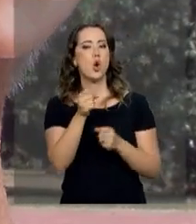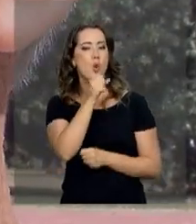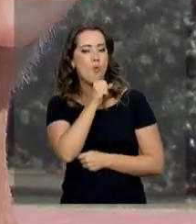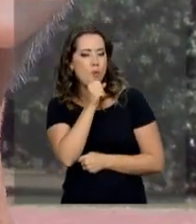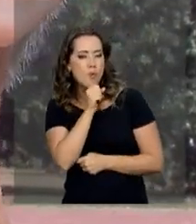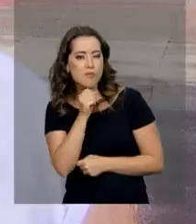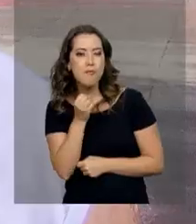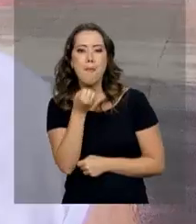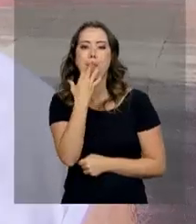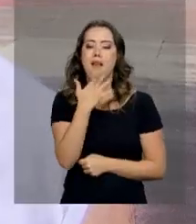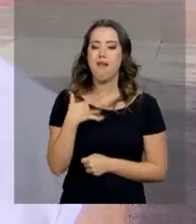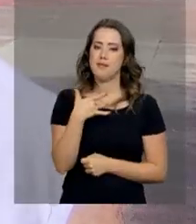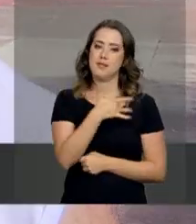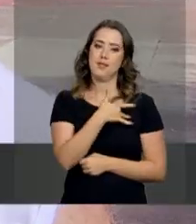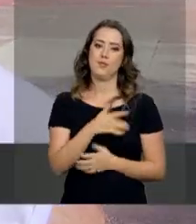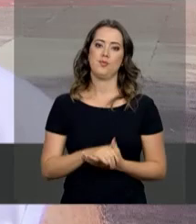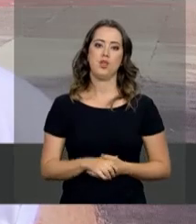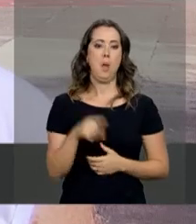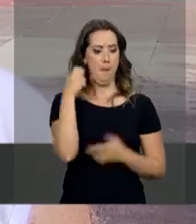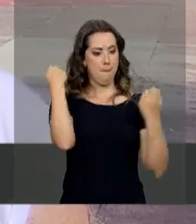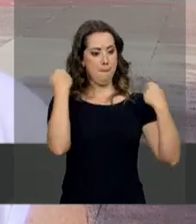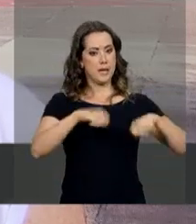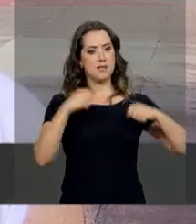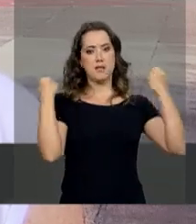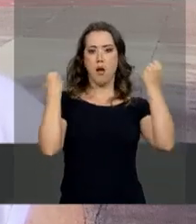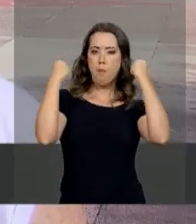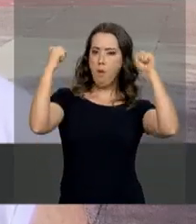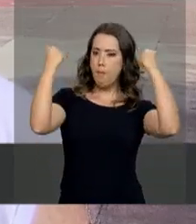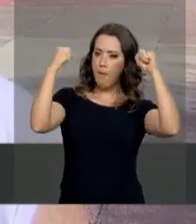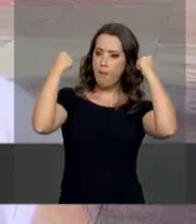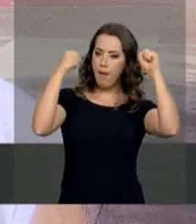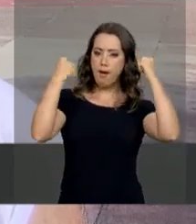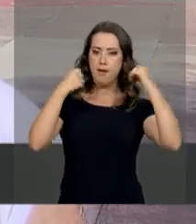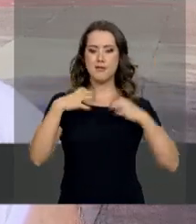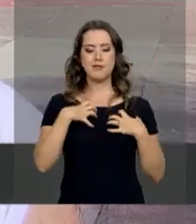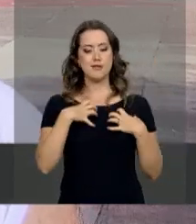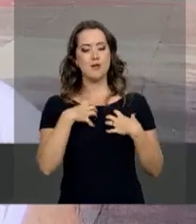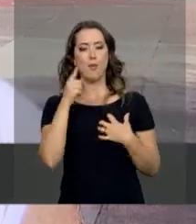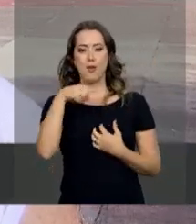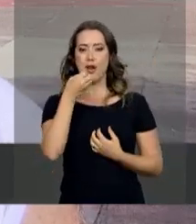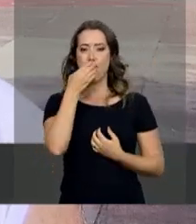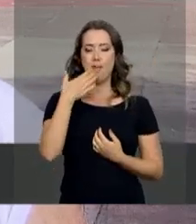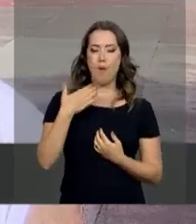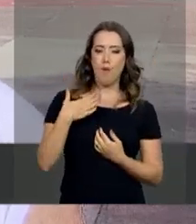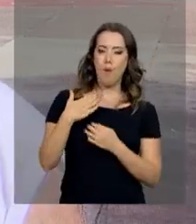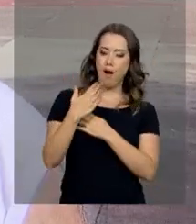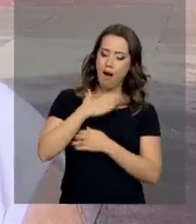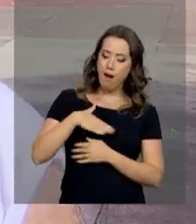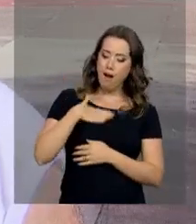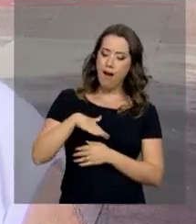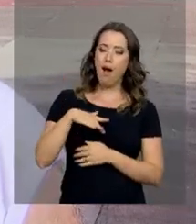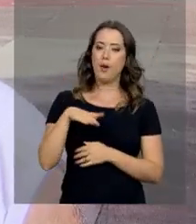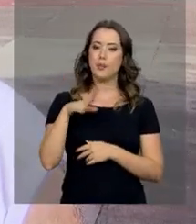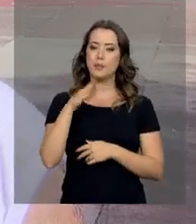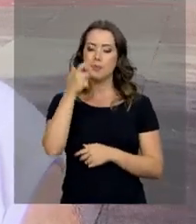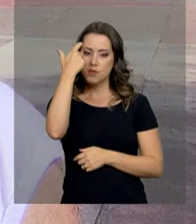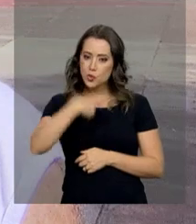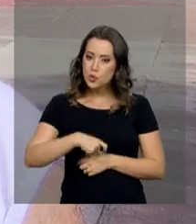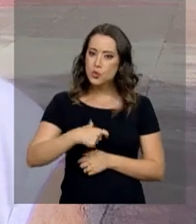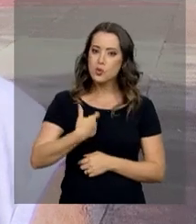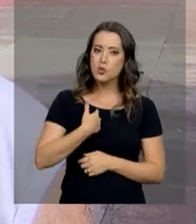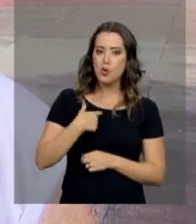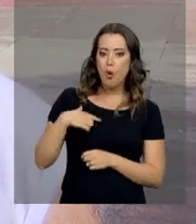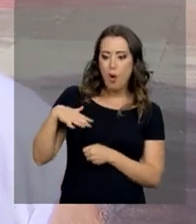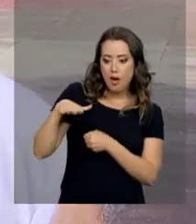com saúde. A atividade física, ela alenta a pessoa, ela completa a pessoa no